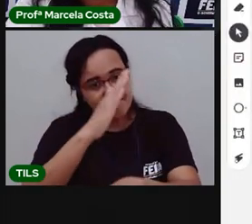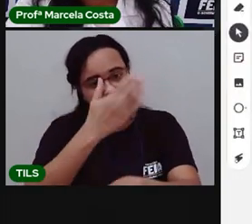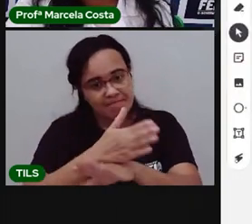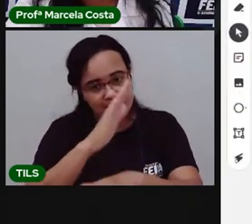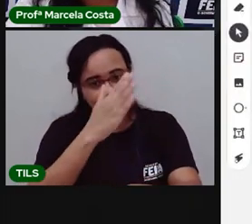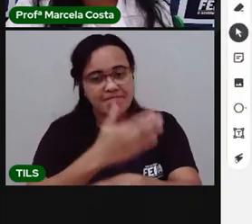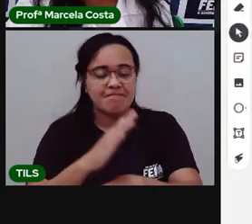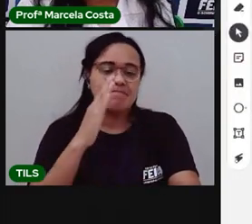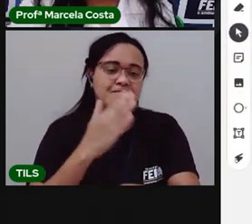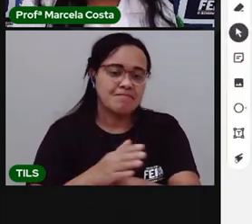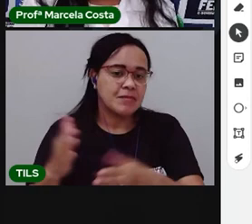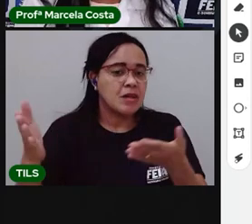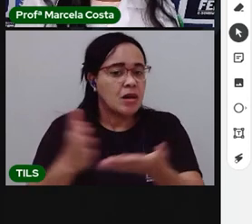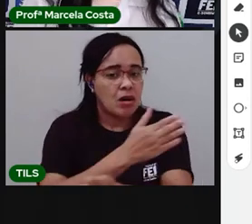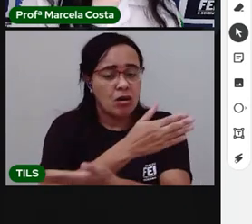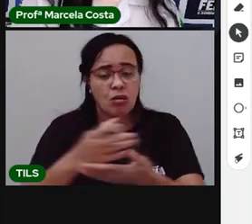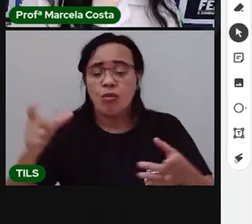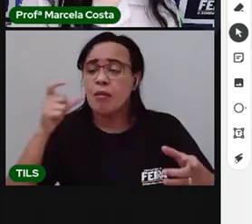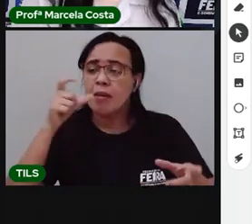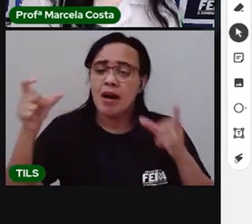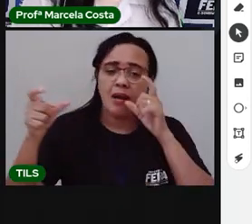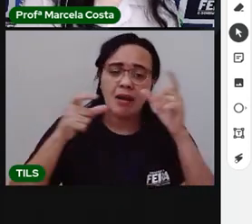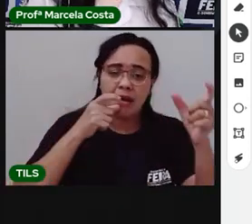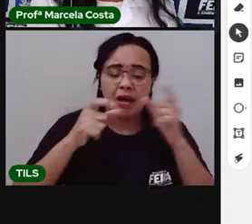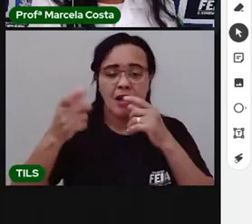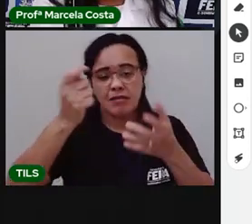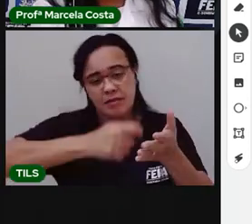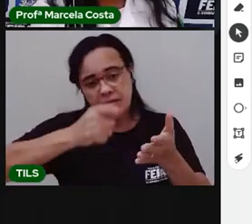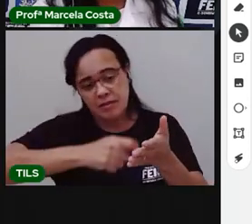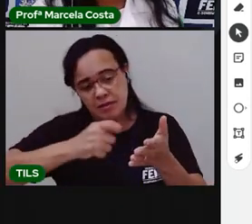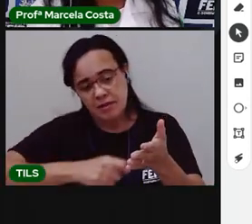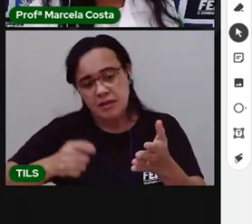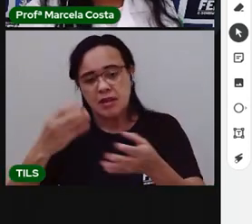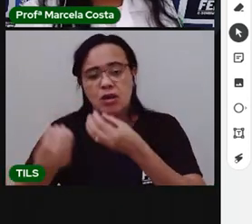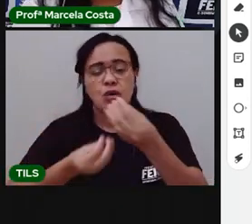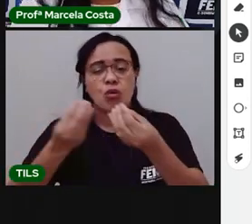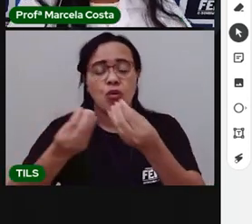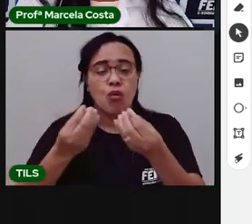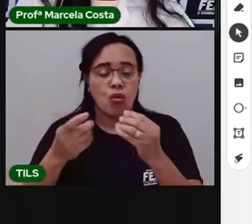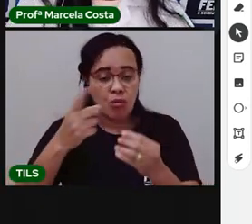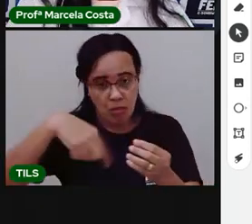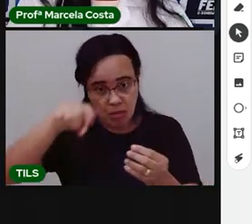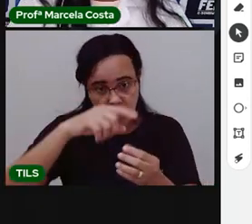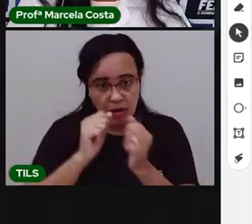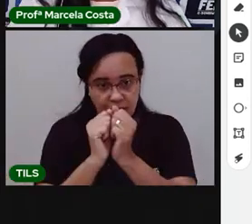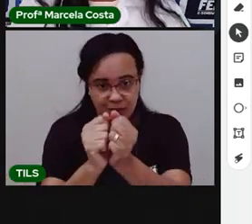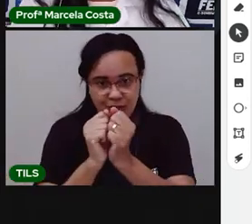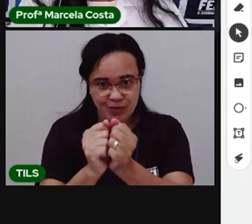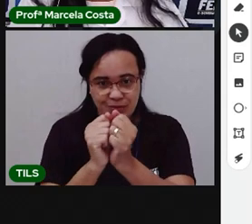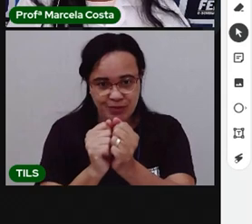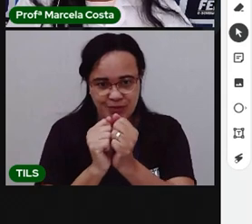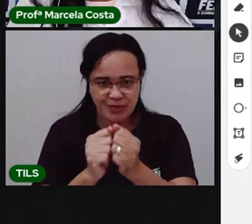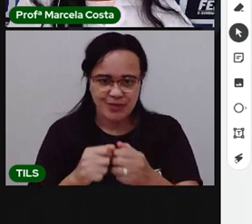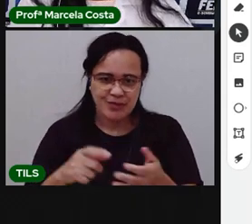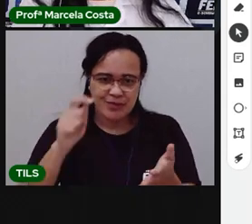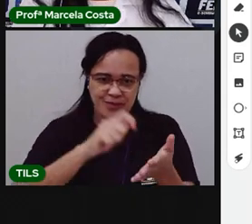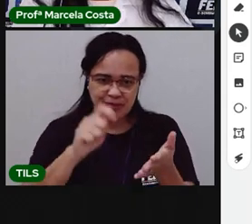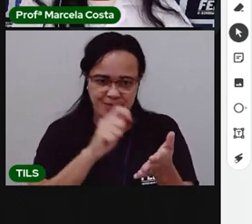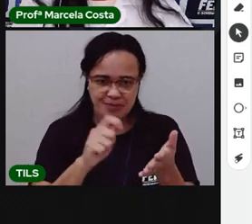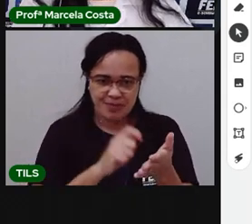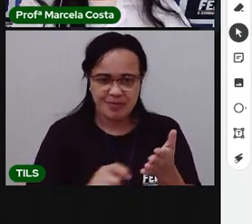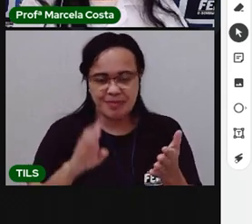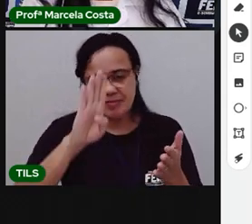de algumas dessas palavras. A gente vai escrever juntos aqui a palavra barata. Ó,